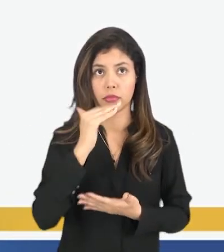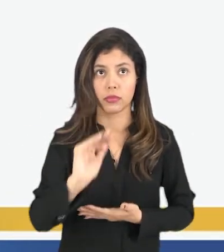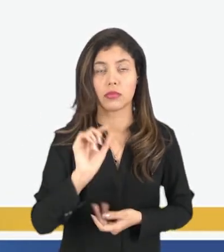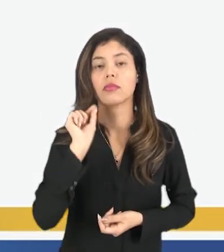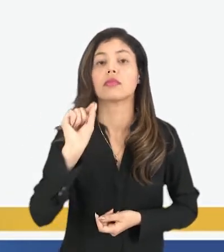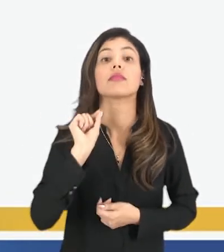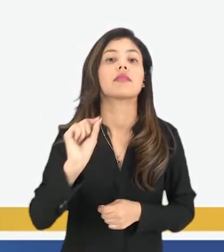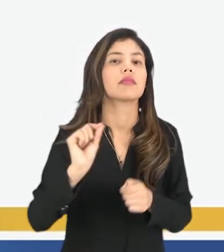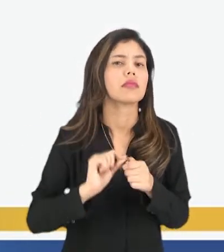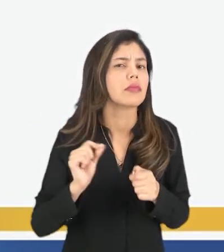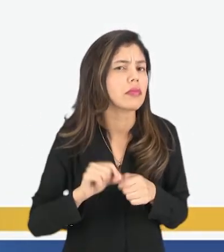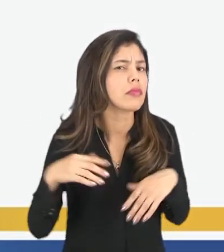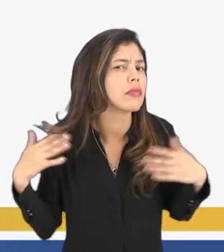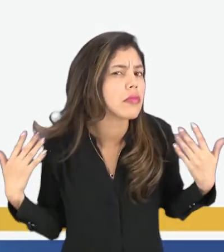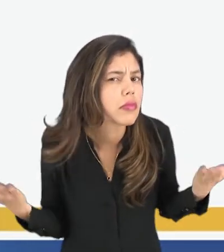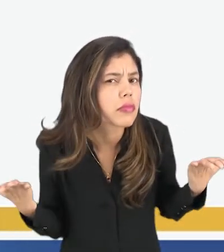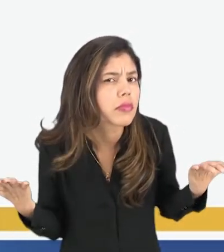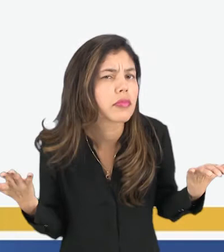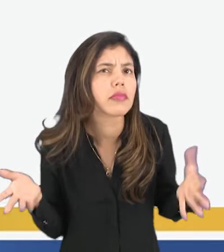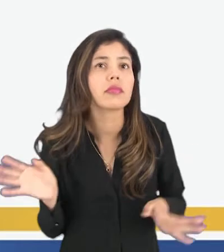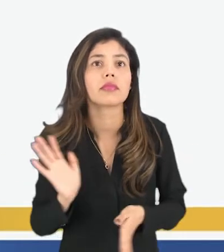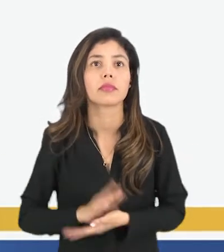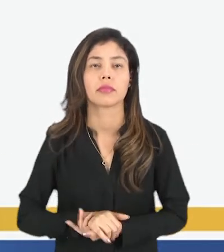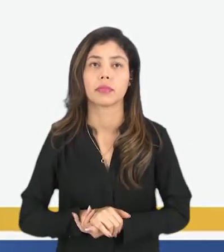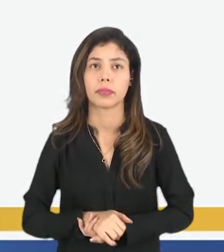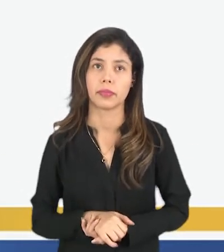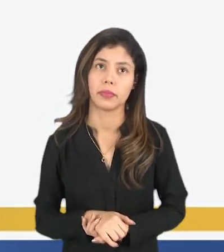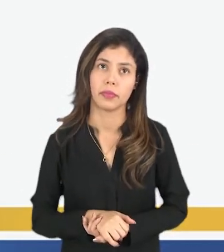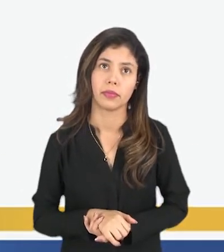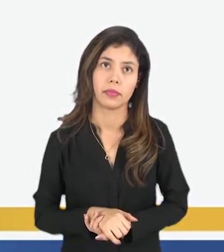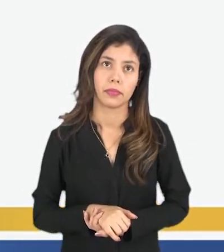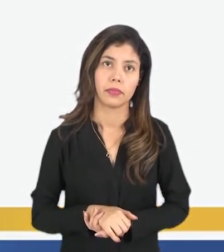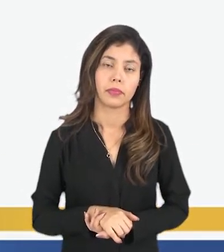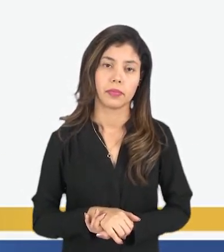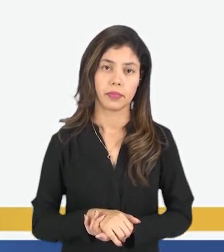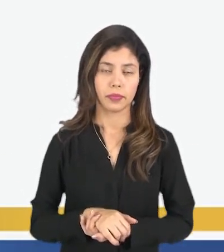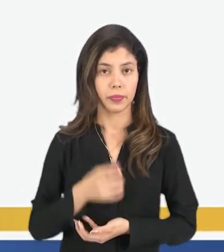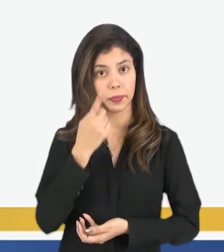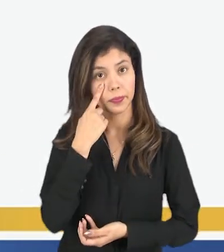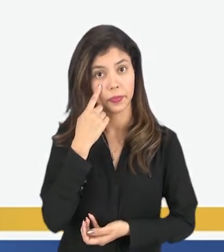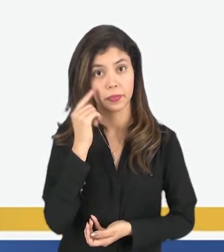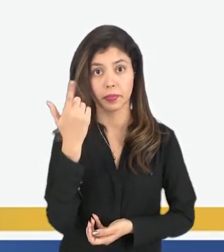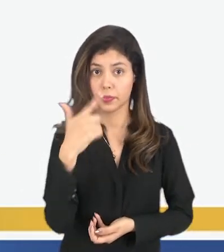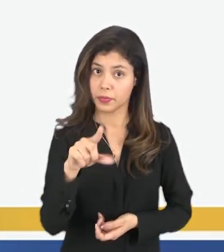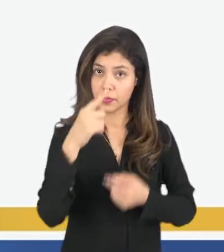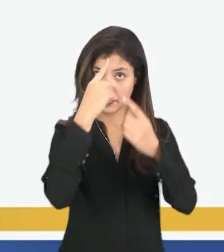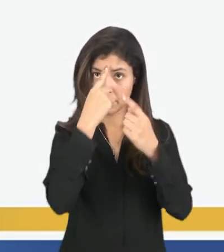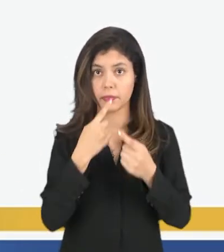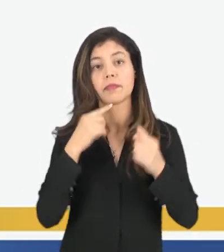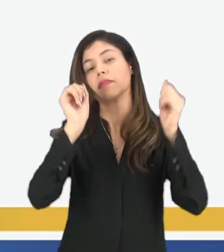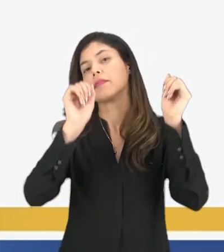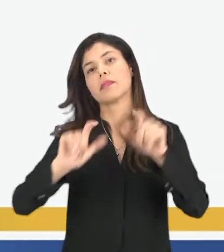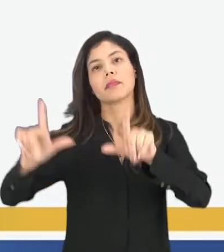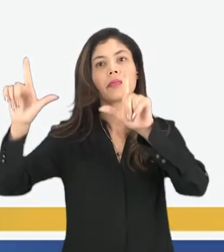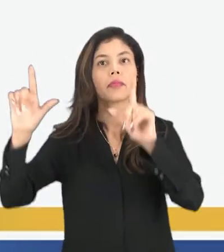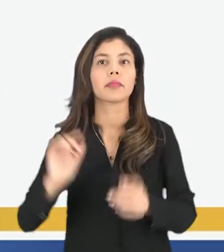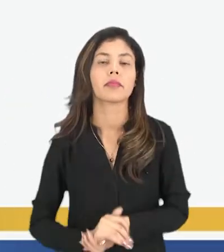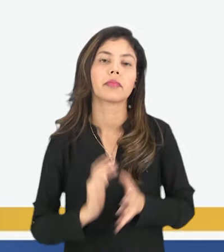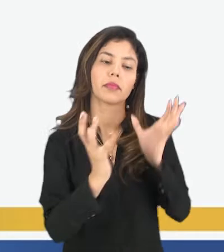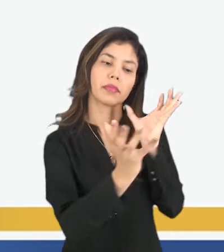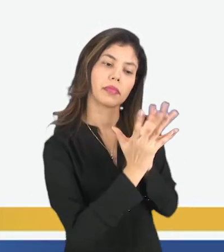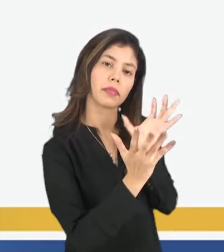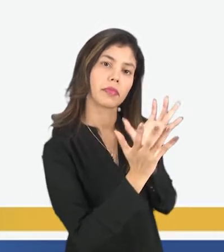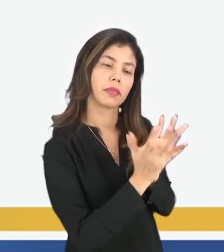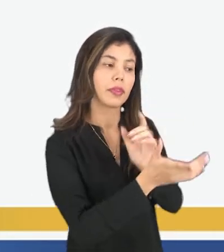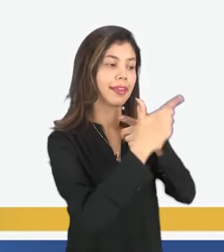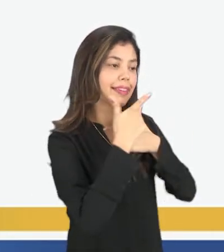crianças, o que você faria? Vamos analisar novamente a imagem? Tem um grupo de